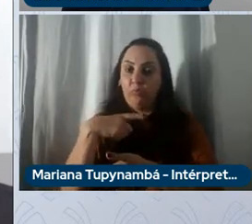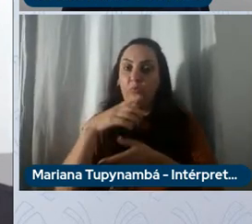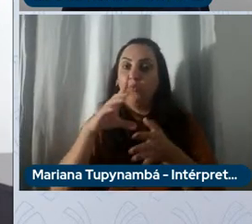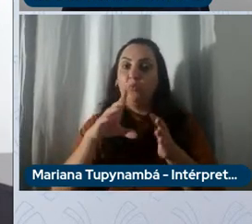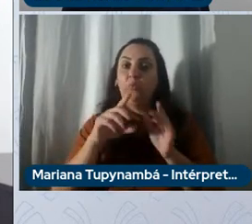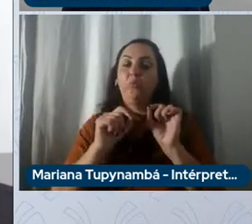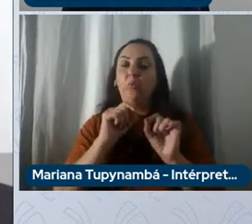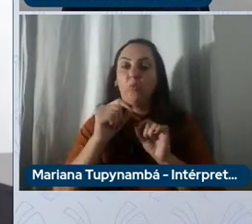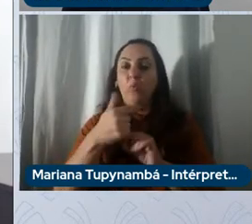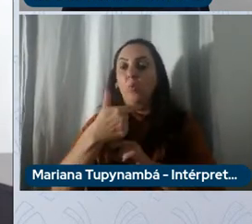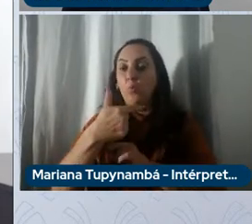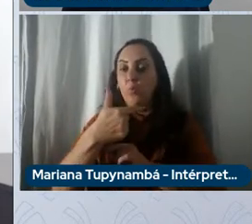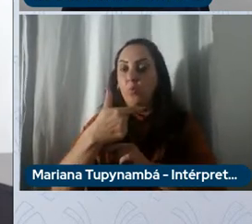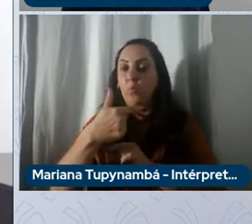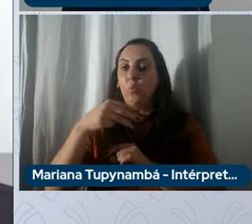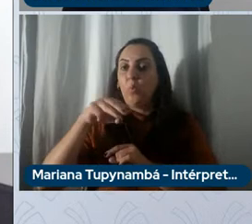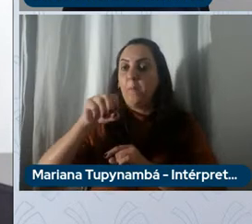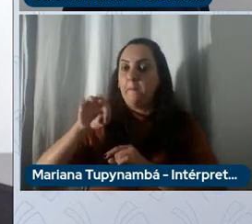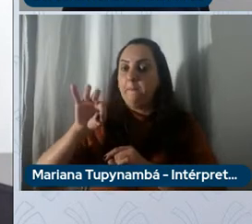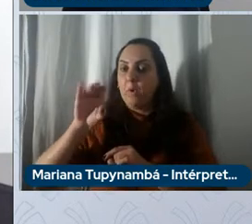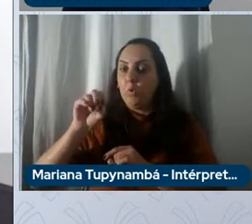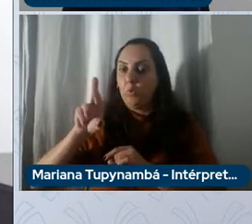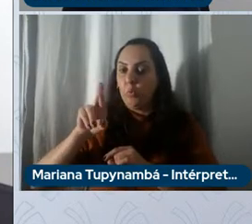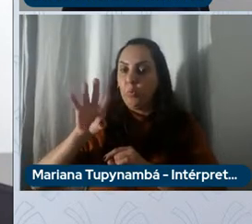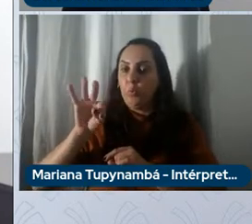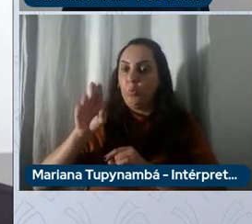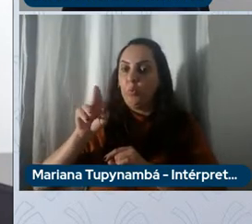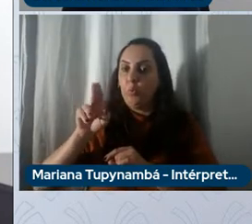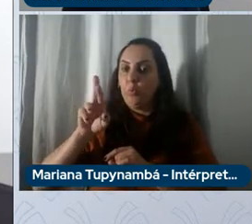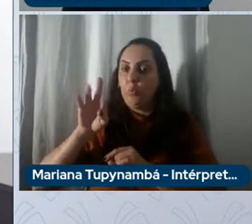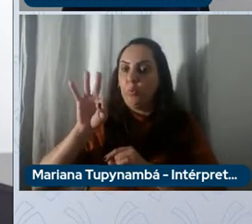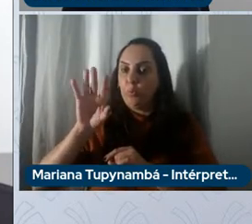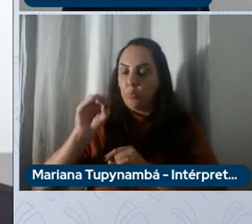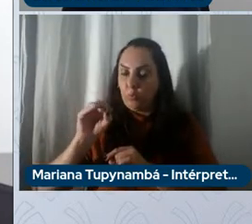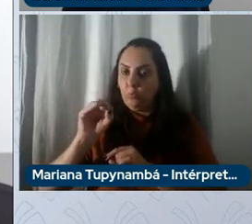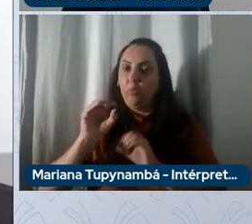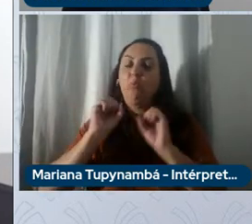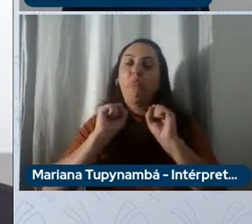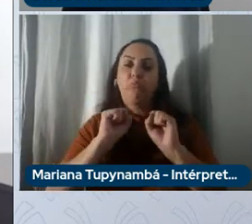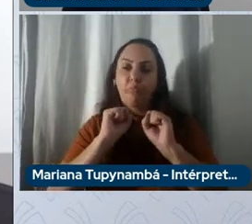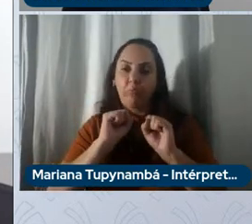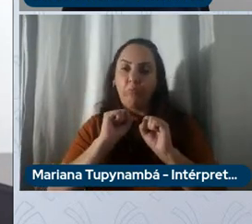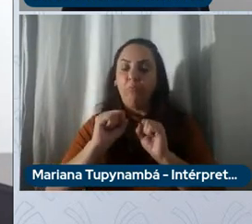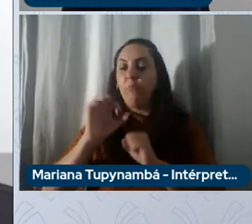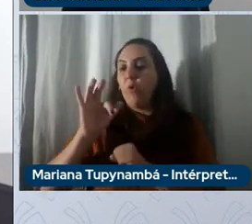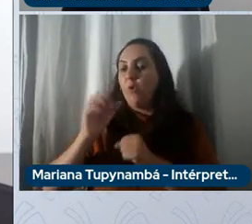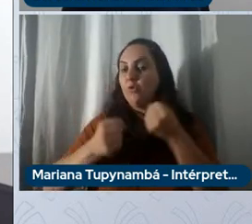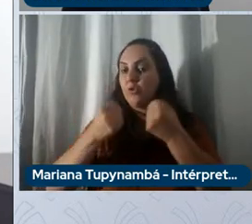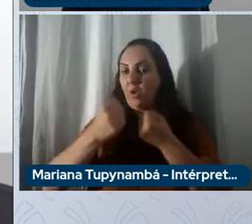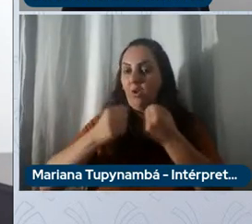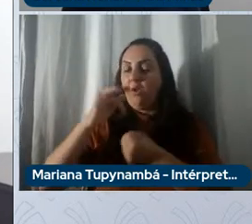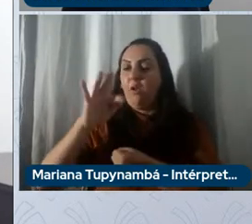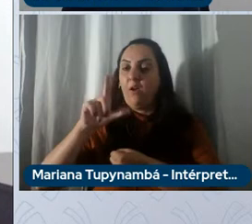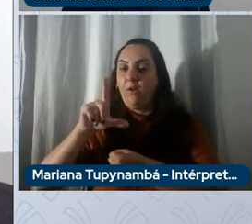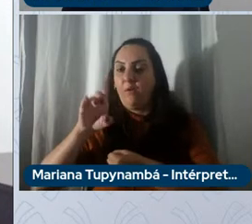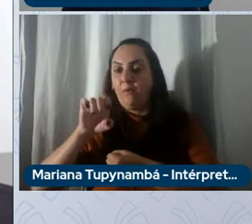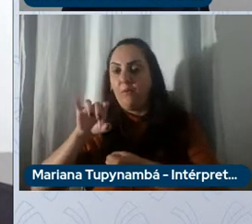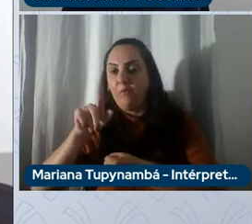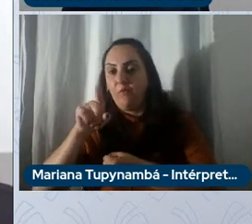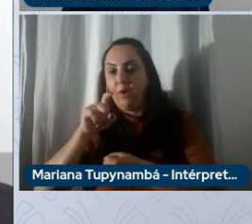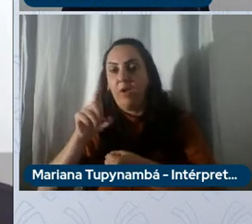eficiência né seja para aplicações flex ou seja coetanol seja para aplicações de somente